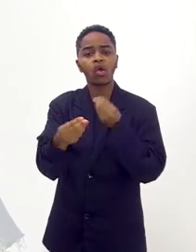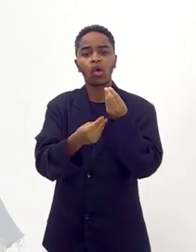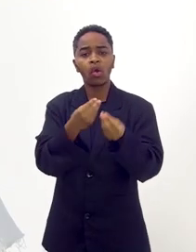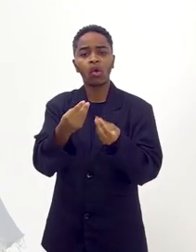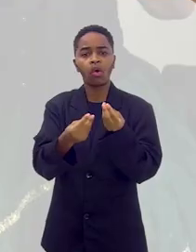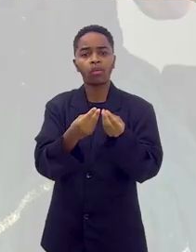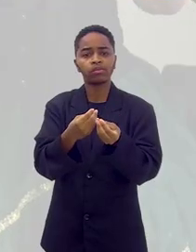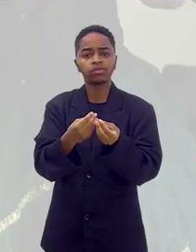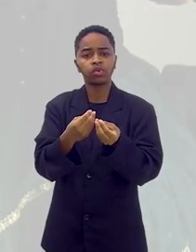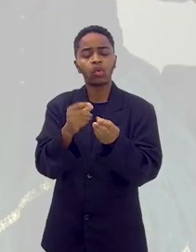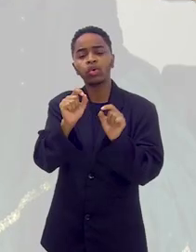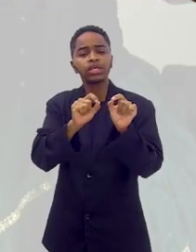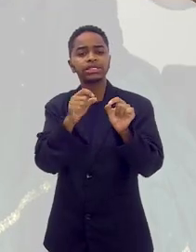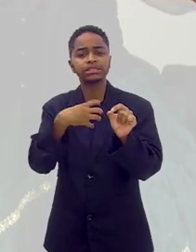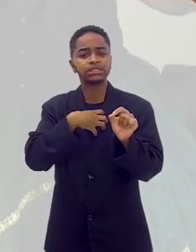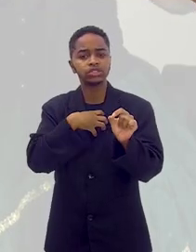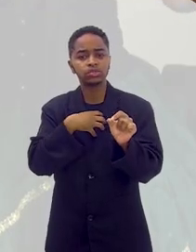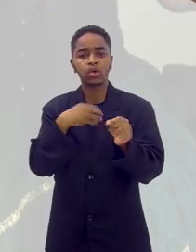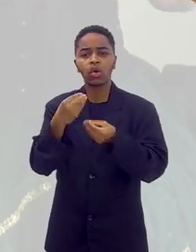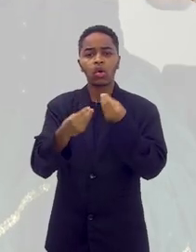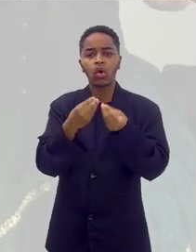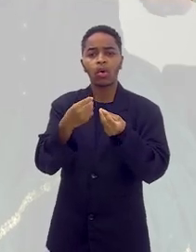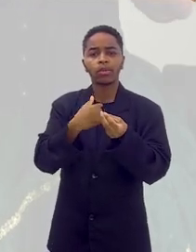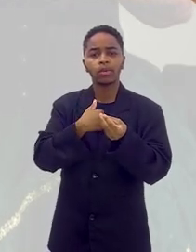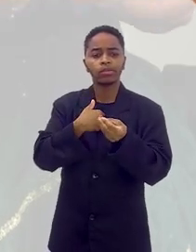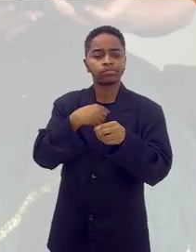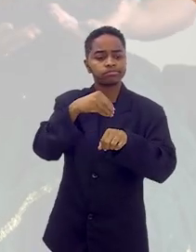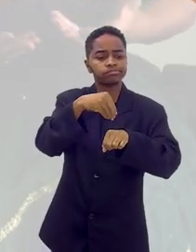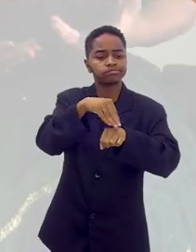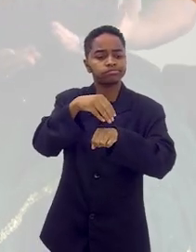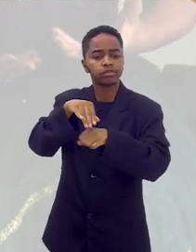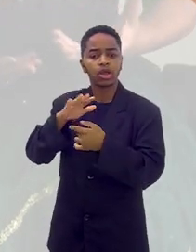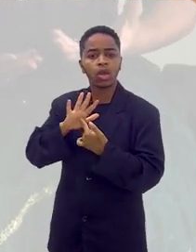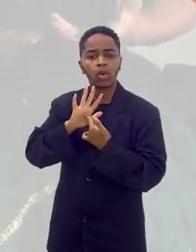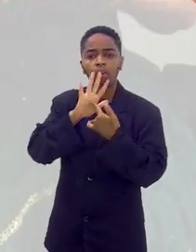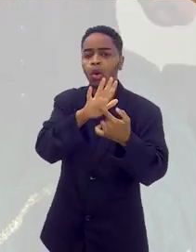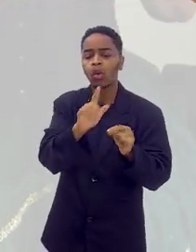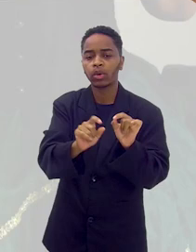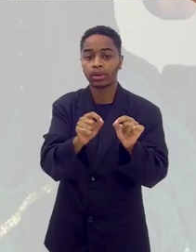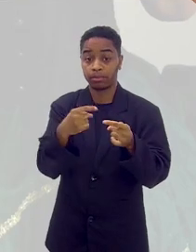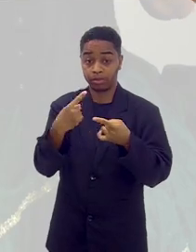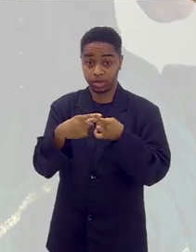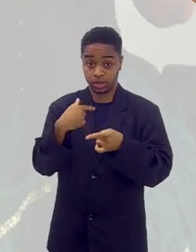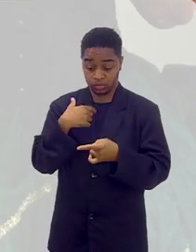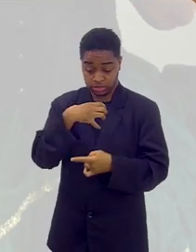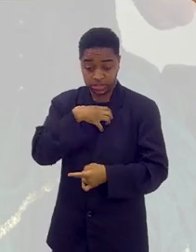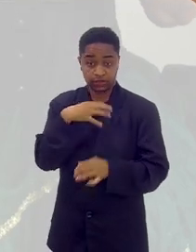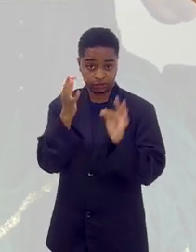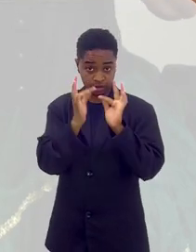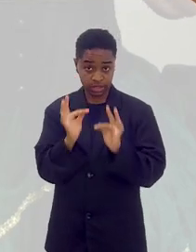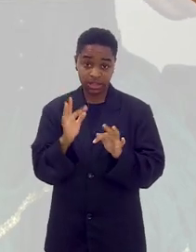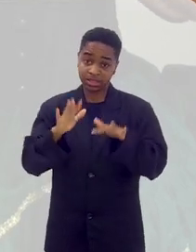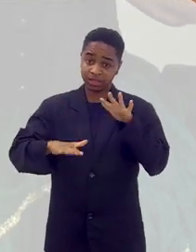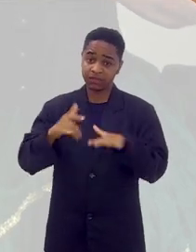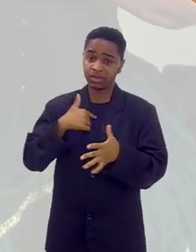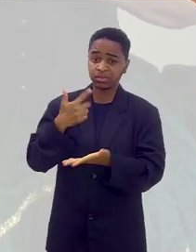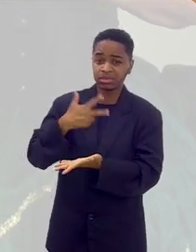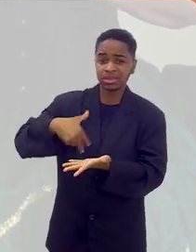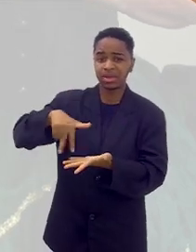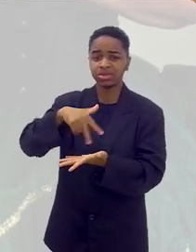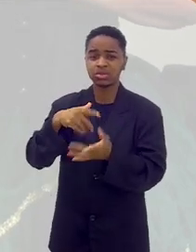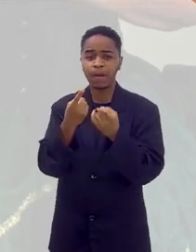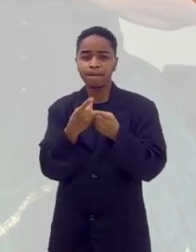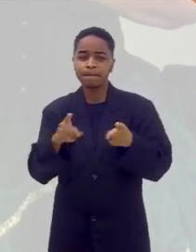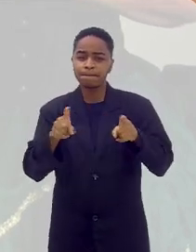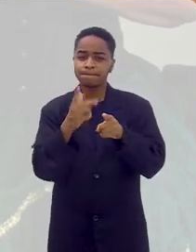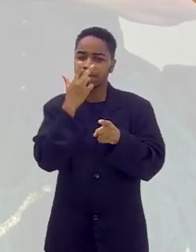elas estão, o que elas estão sentindo, o eu estou conseguindo passar para elas naquele momento. Porque eu estou feliz. Eu posso estar dançando até